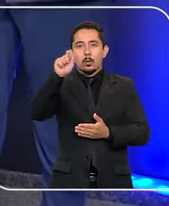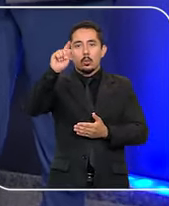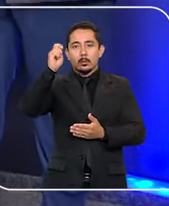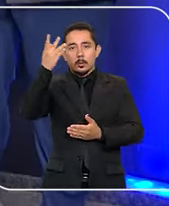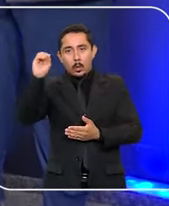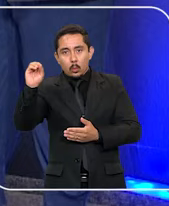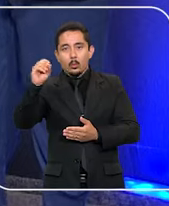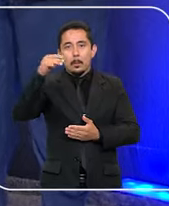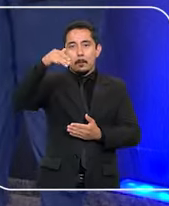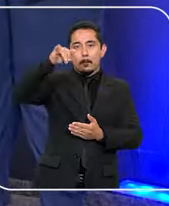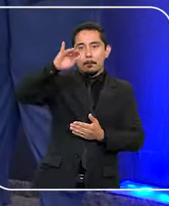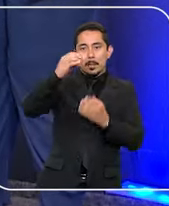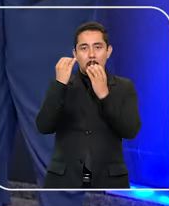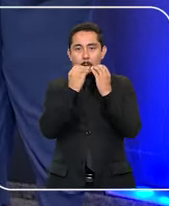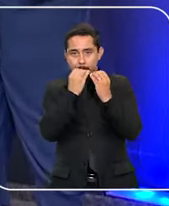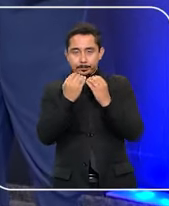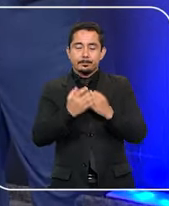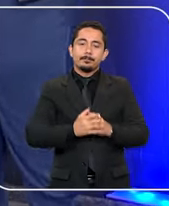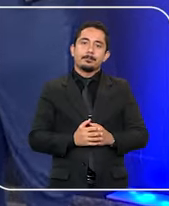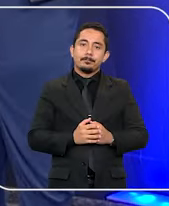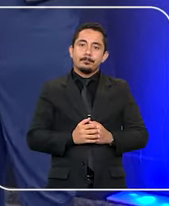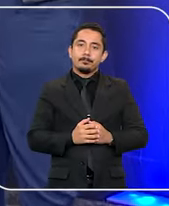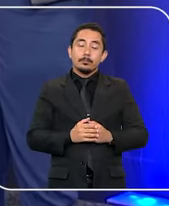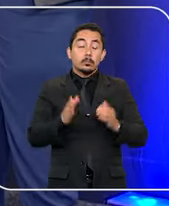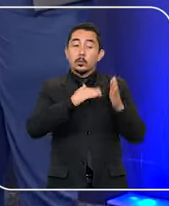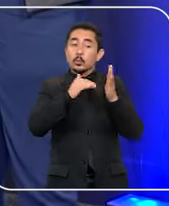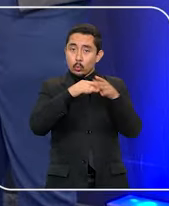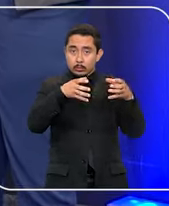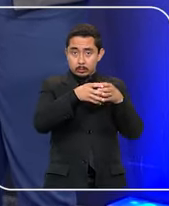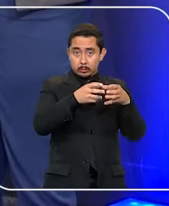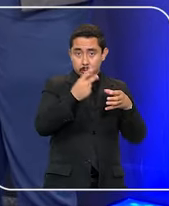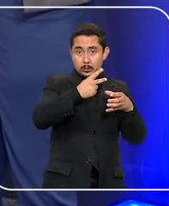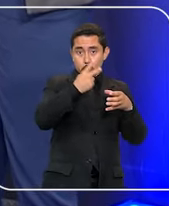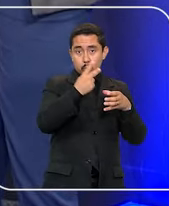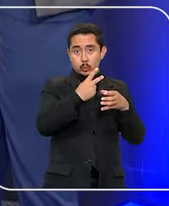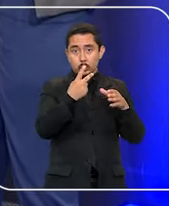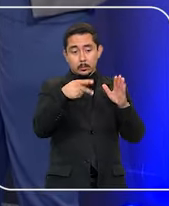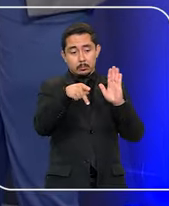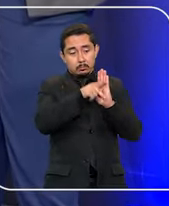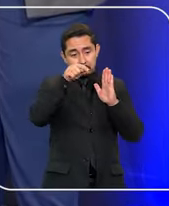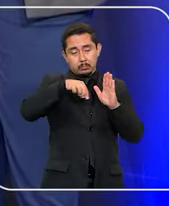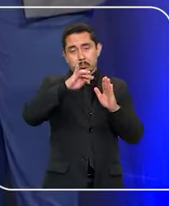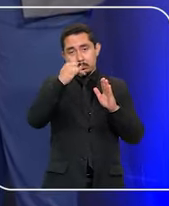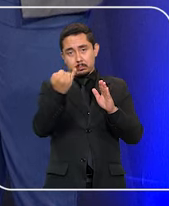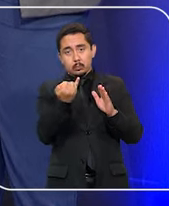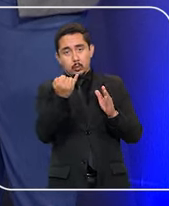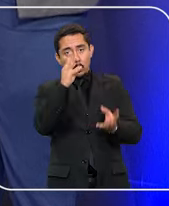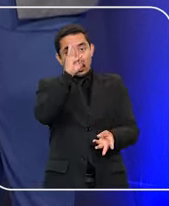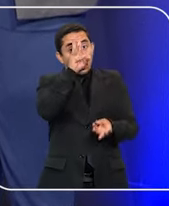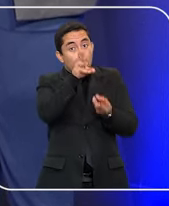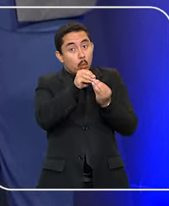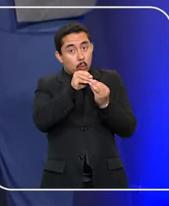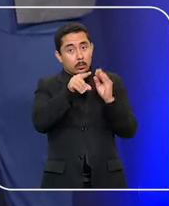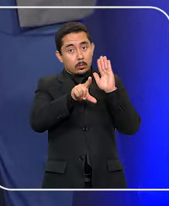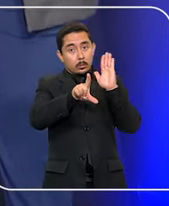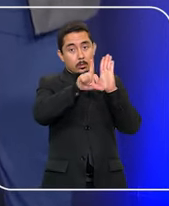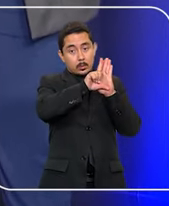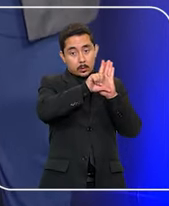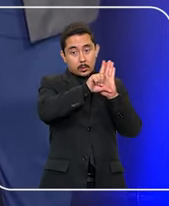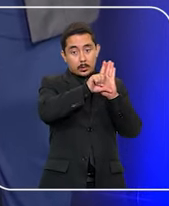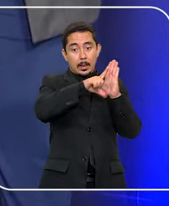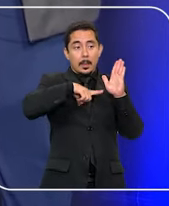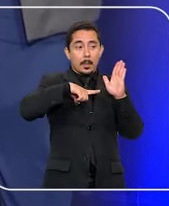algodão e milho. De olho nesse cenário, a segunda turma do Superior Tribunal de Justiça concluiu pela